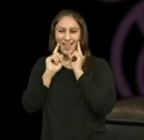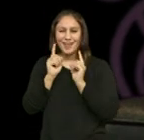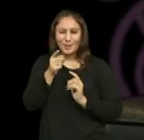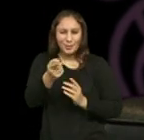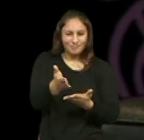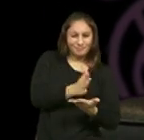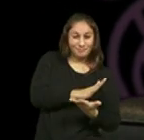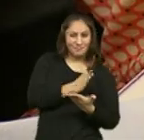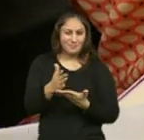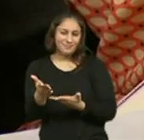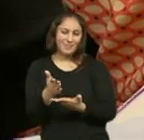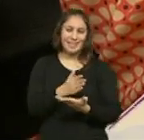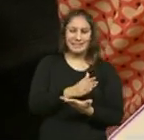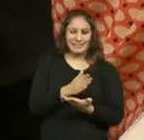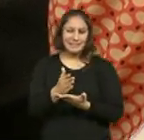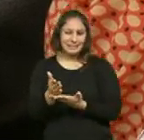Jogas um pouco